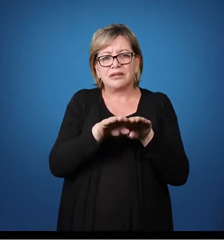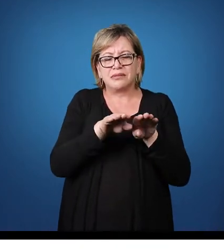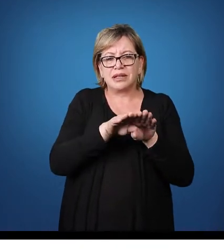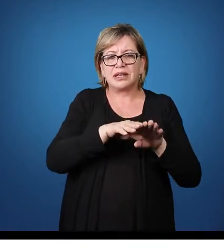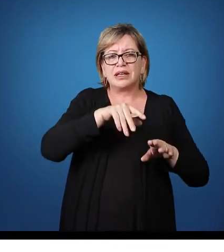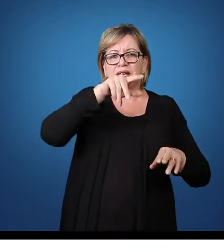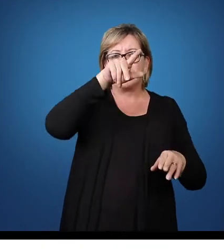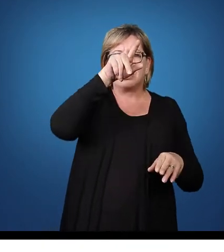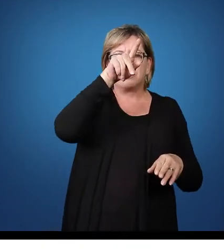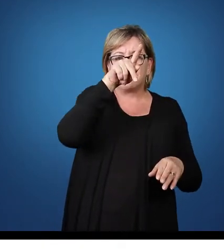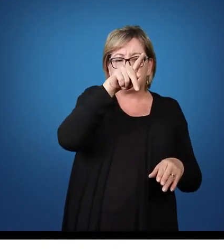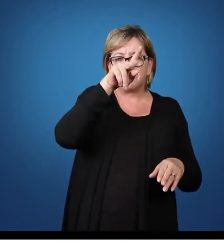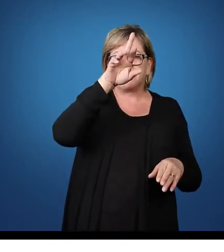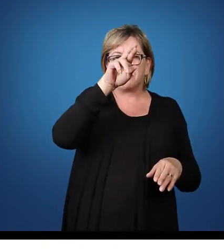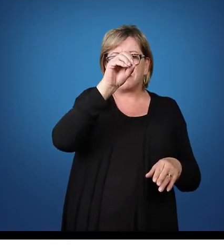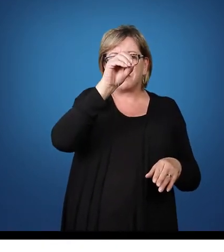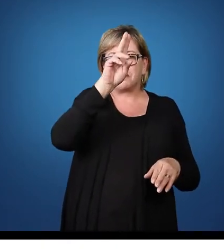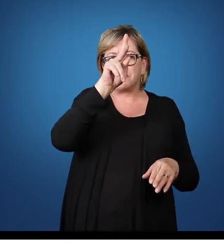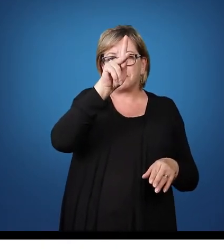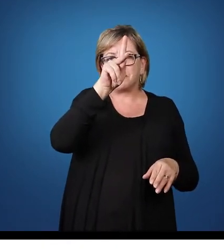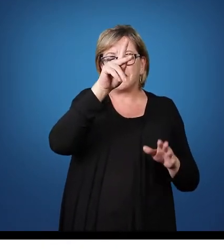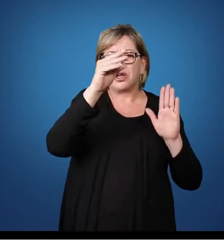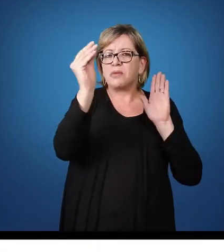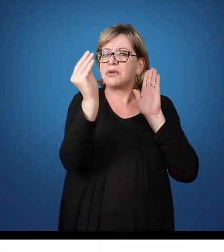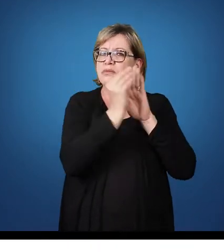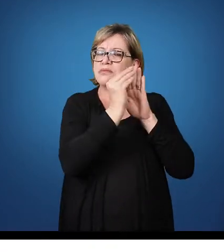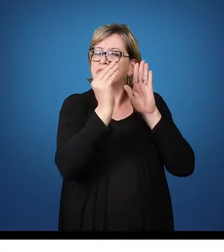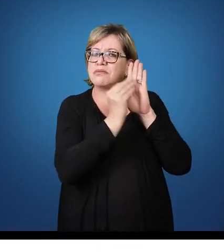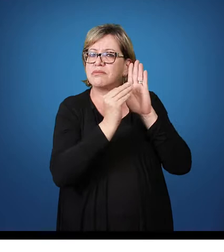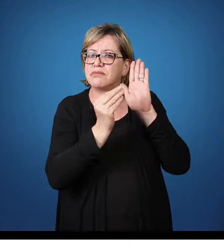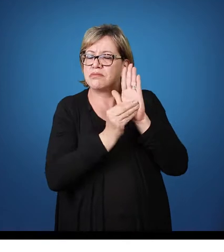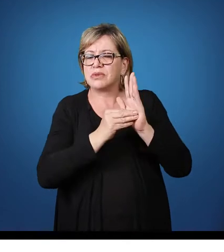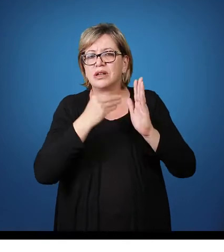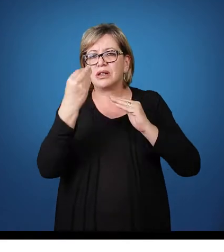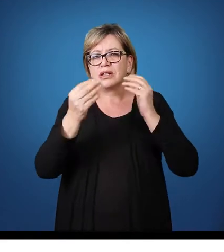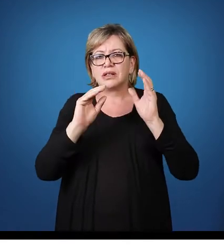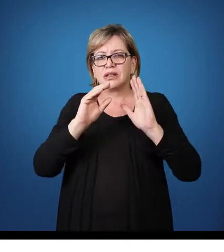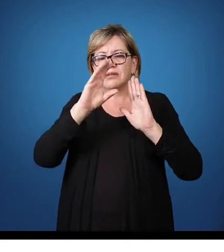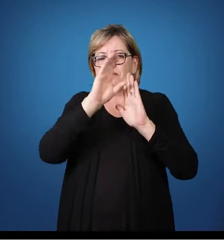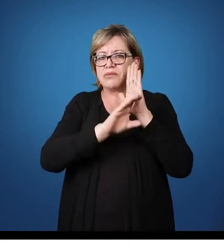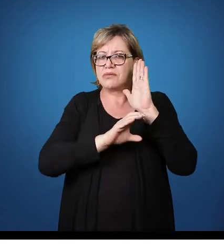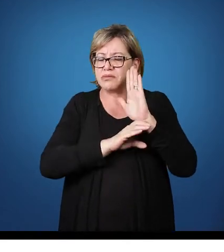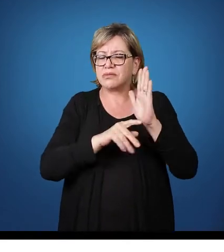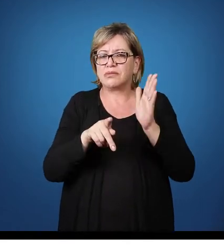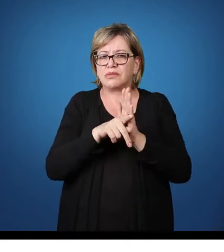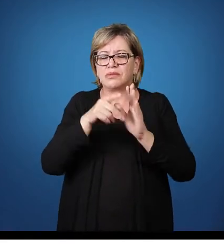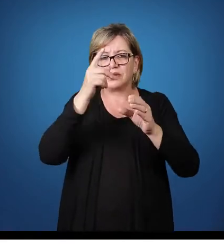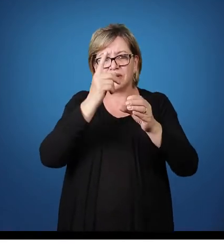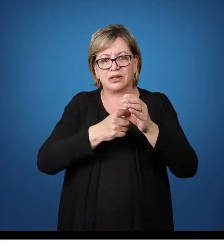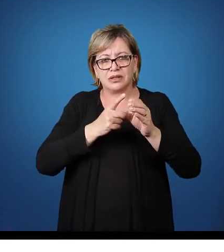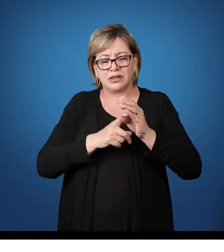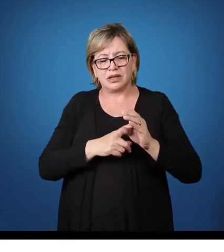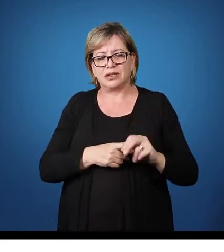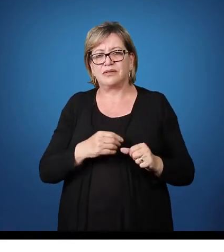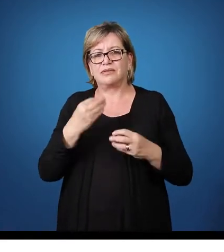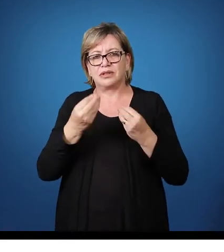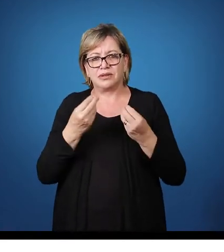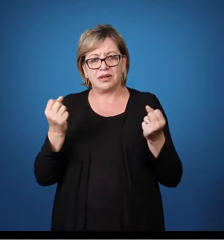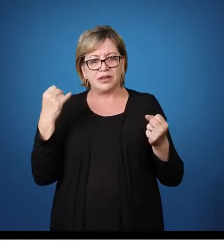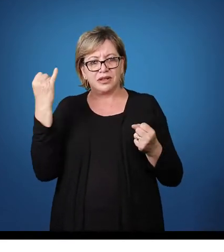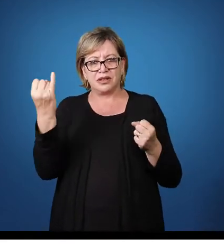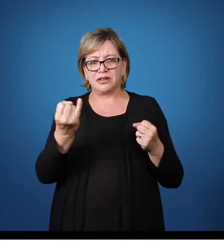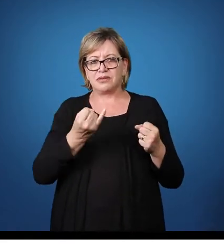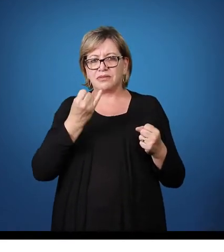curricular do município Entre outras legislações a nível nacional e também estadual Então é importante